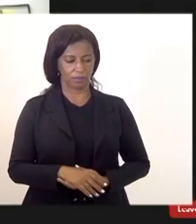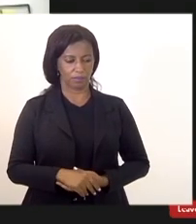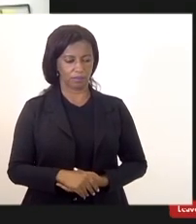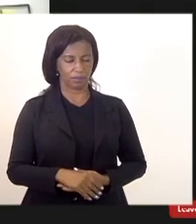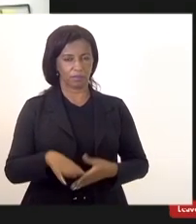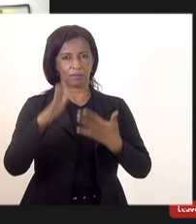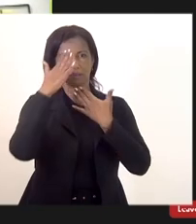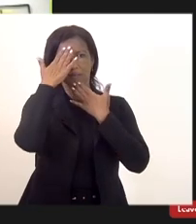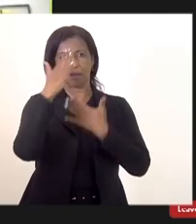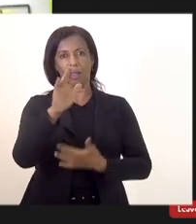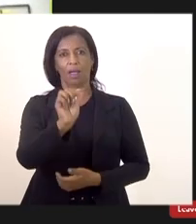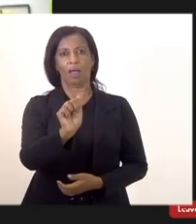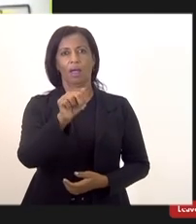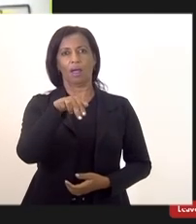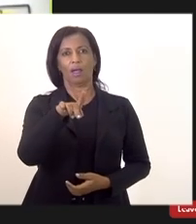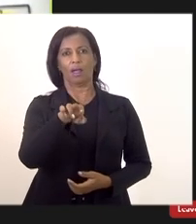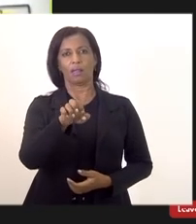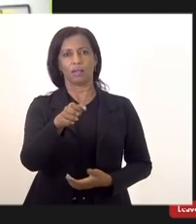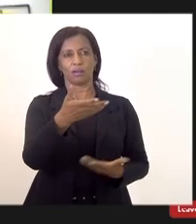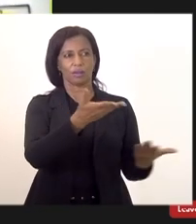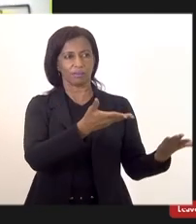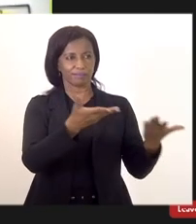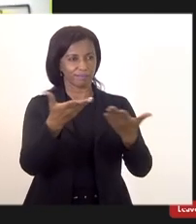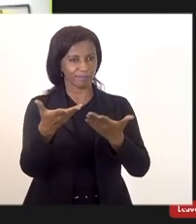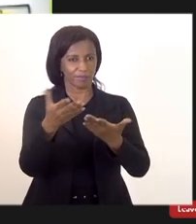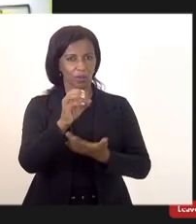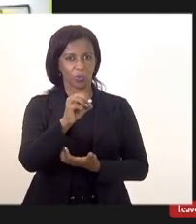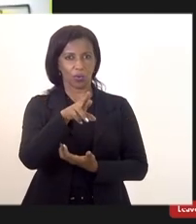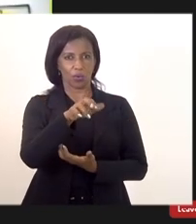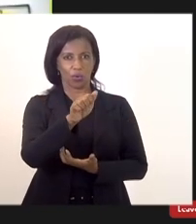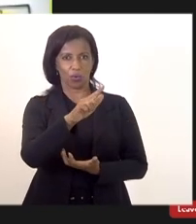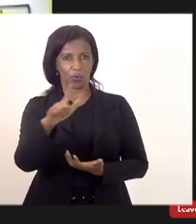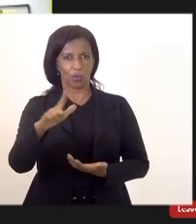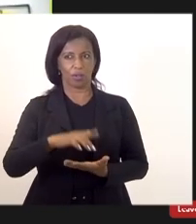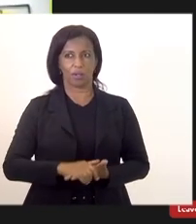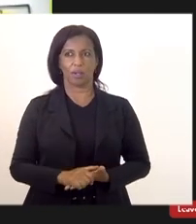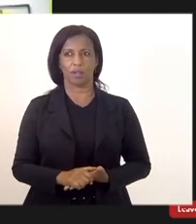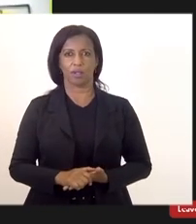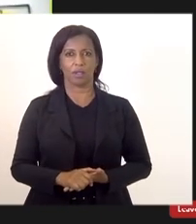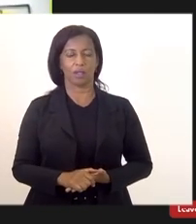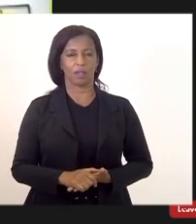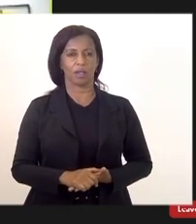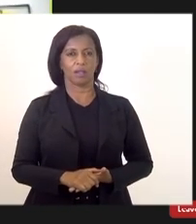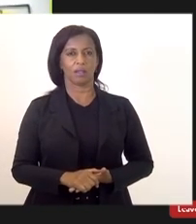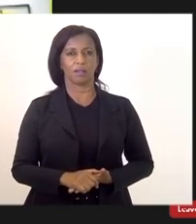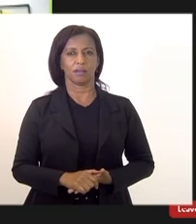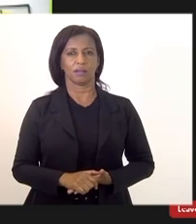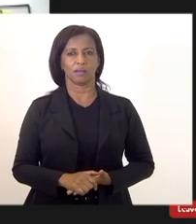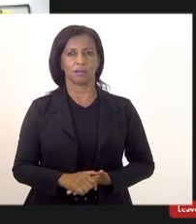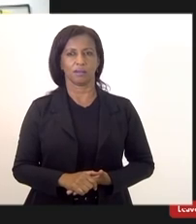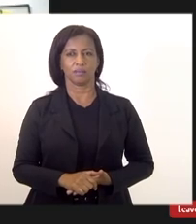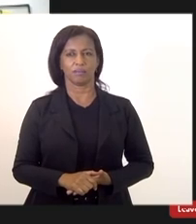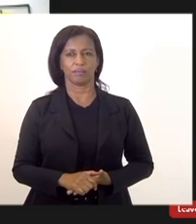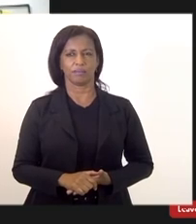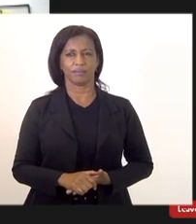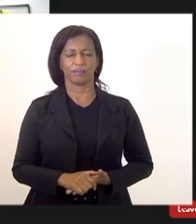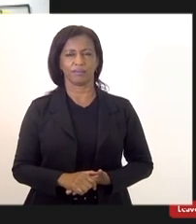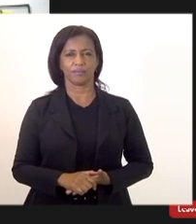Obrigado Anderson vou passar a palavra para o coronel Leandro depois vou ensinar aqui as falas com o Júlio e com o Plínio